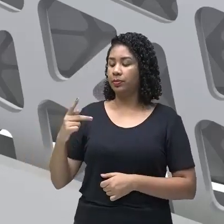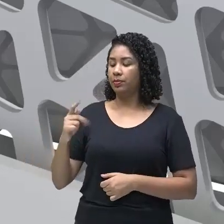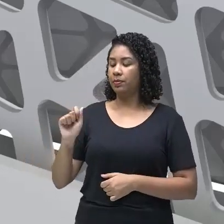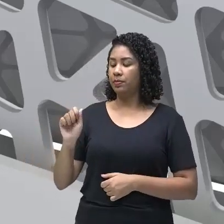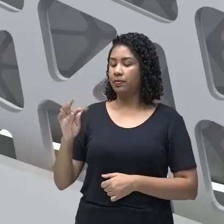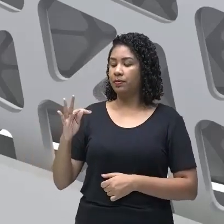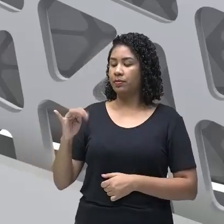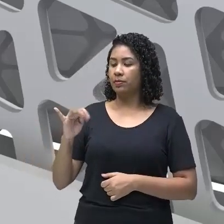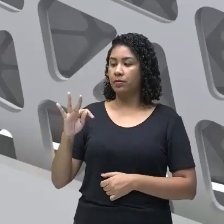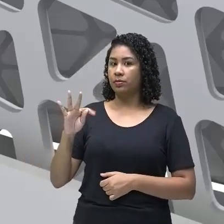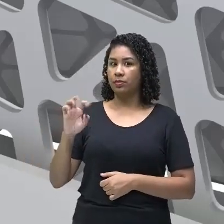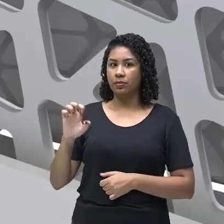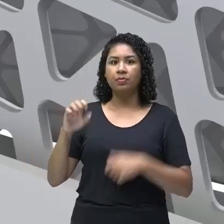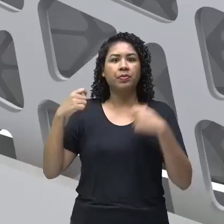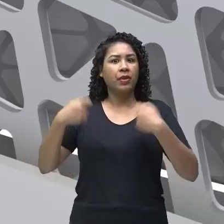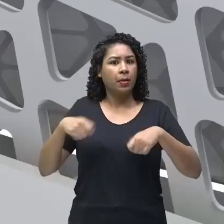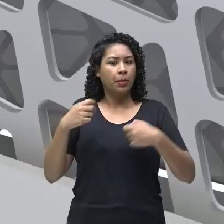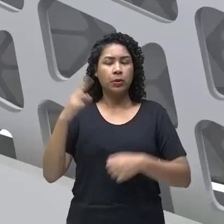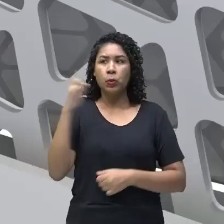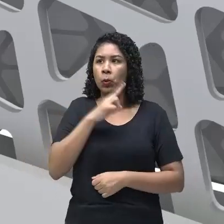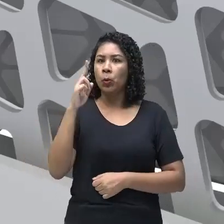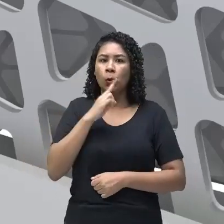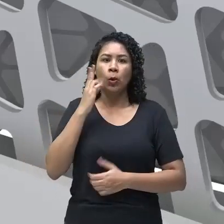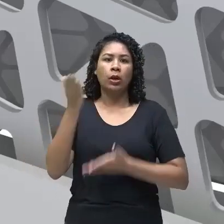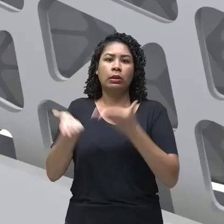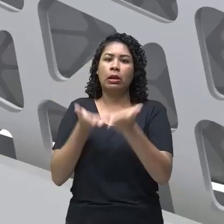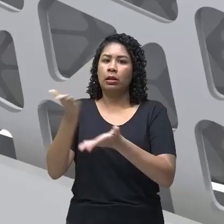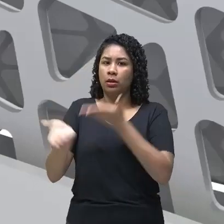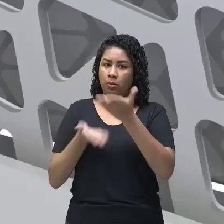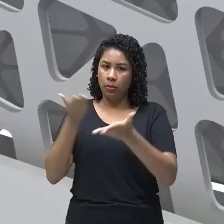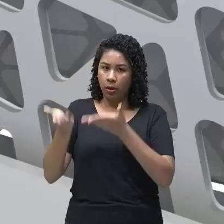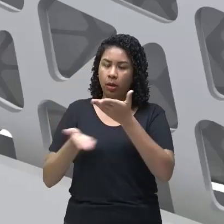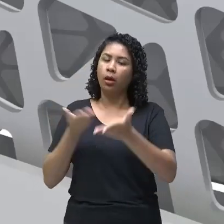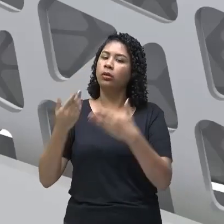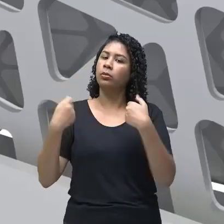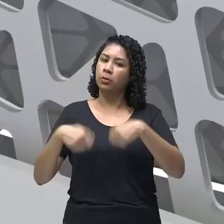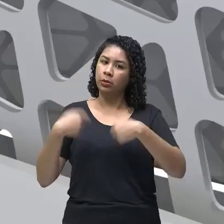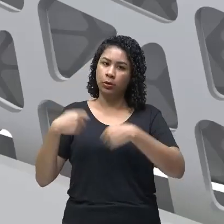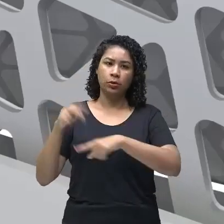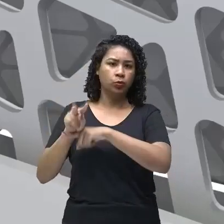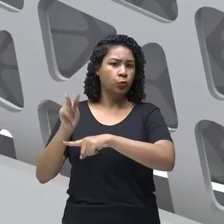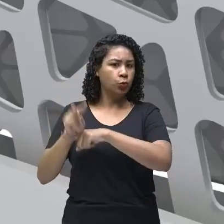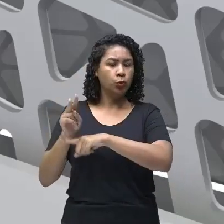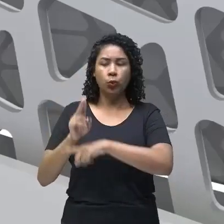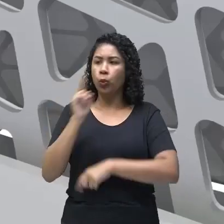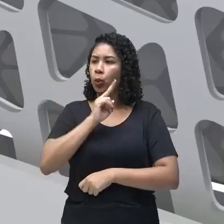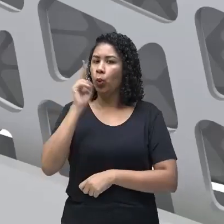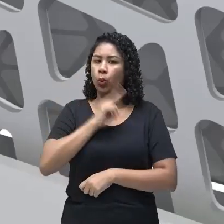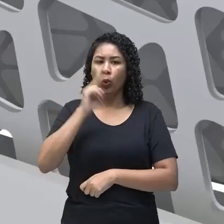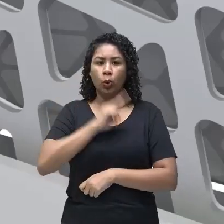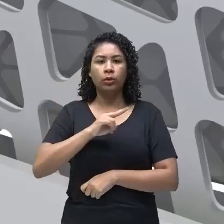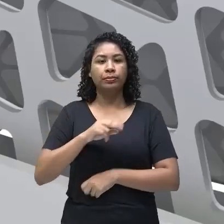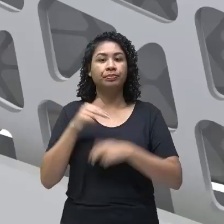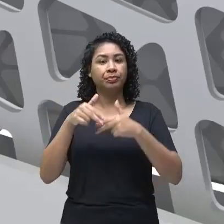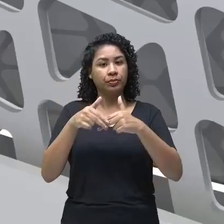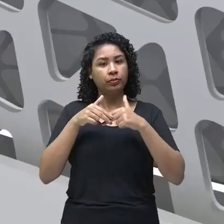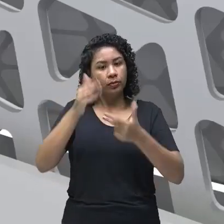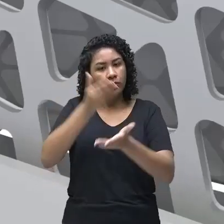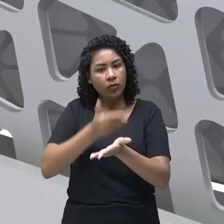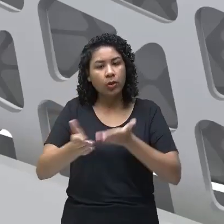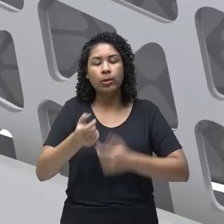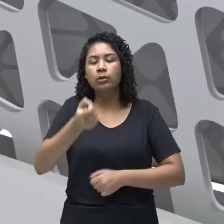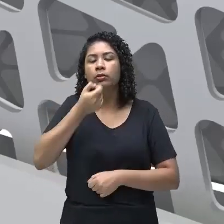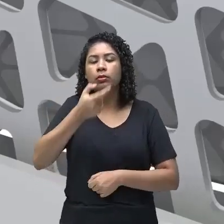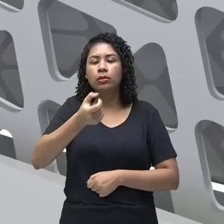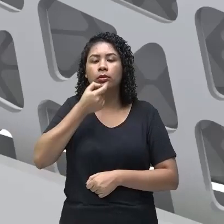precisa de tratamento urgente. uma doença que tem tratamento, você precisa detectar e começar a tomar